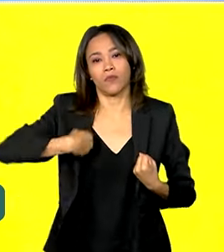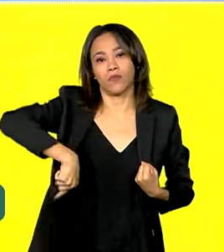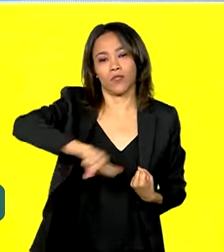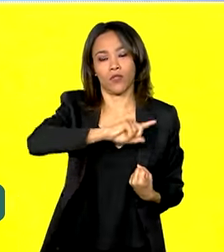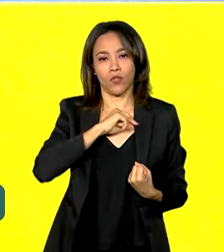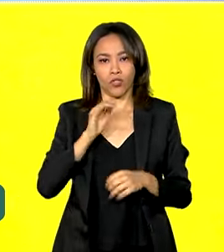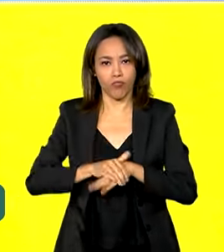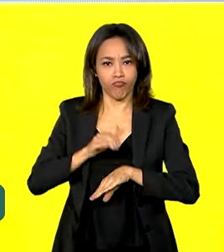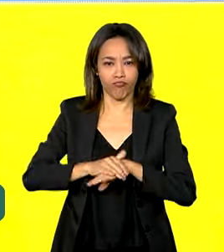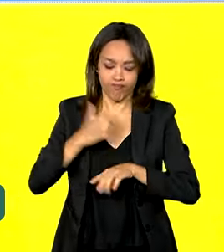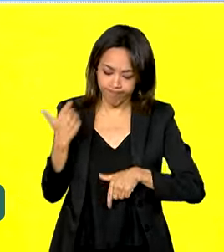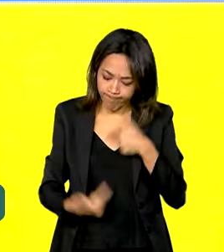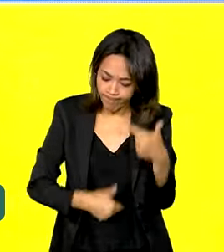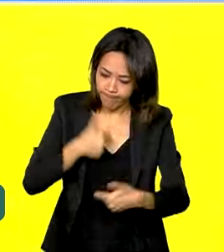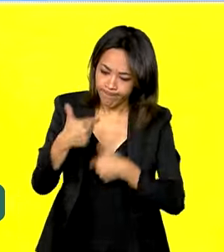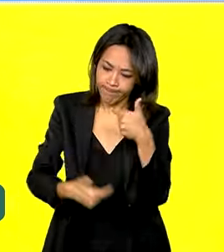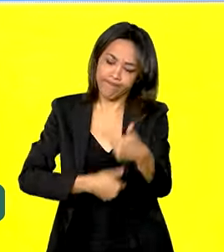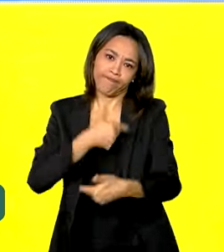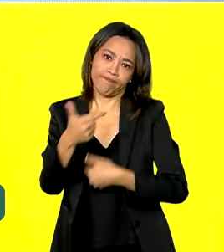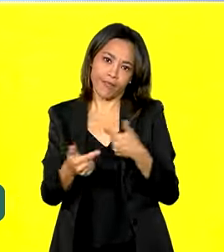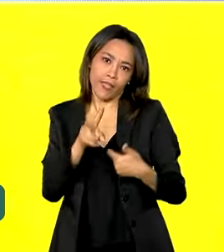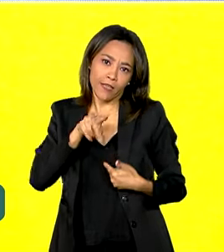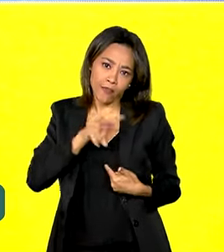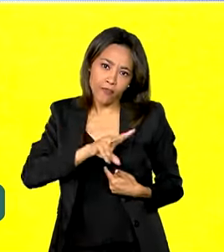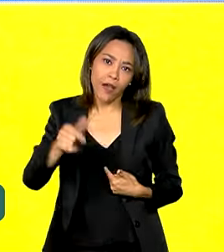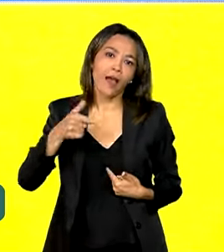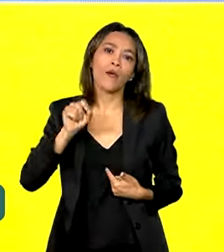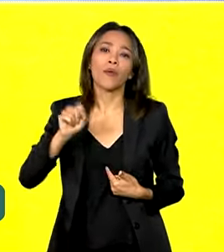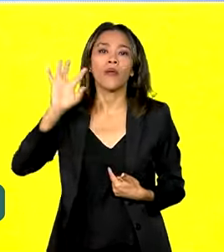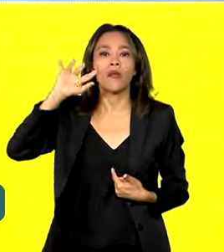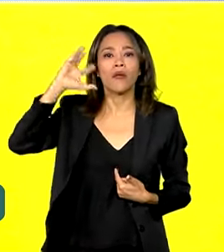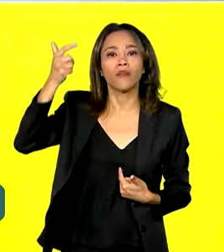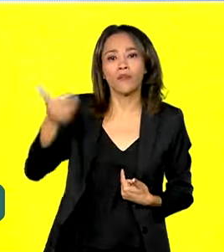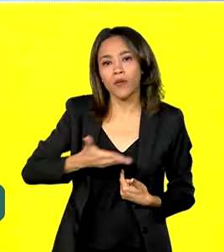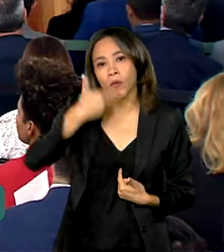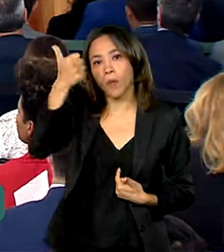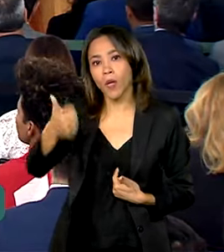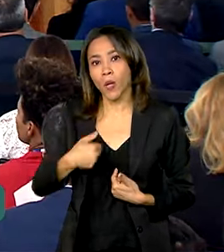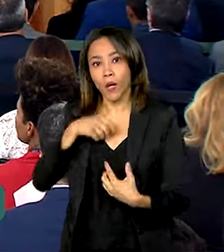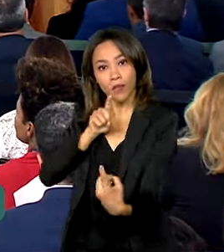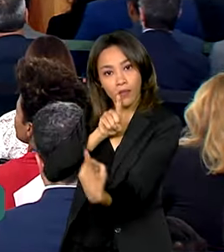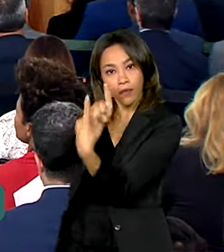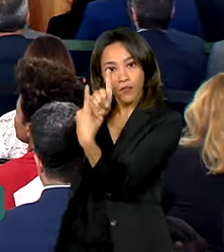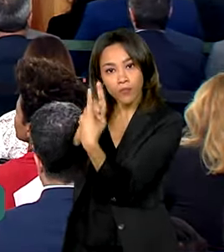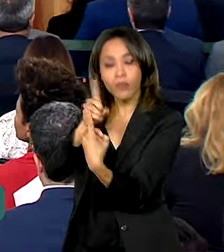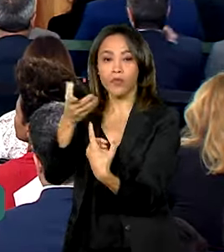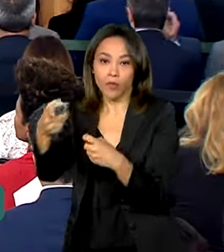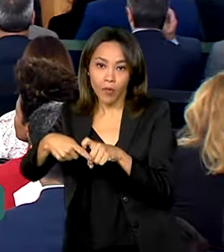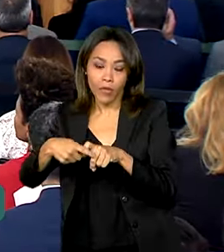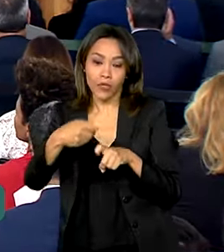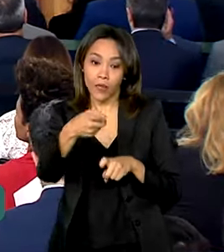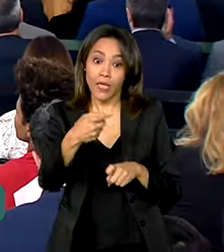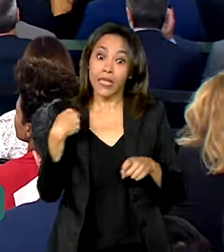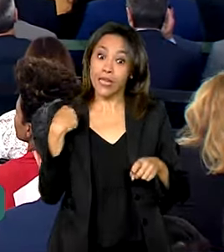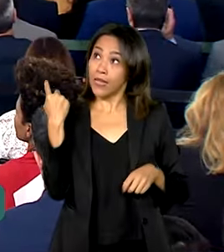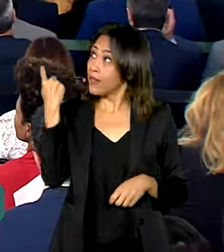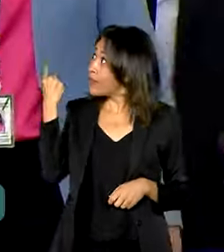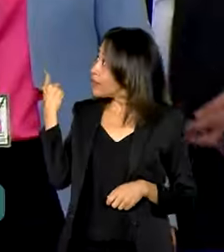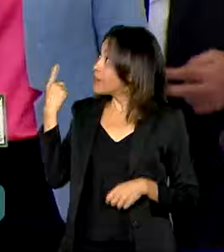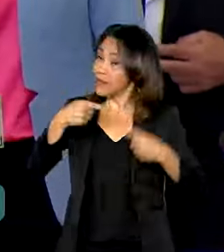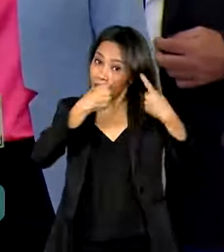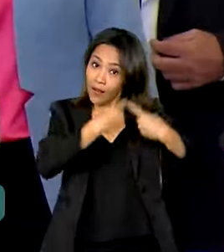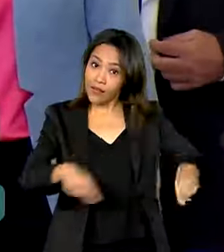fazendo, e é esse esforço que vai resultar no melhor cuidado. Durante o lançamento do programa no Palácio do